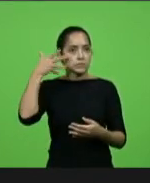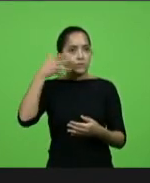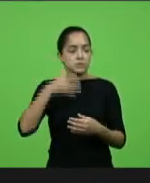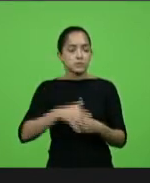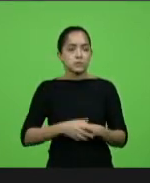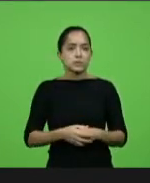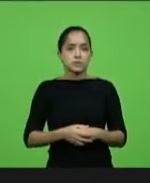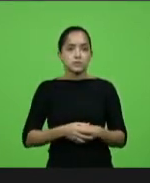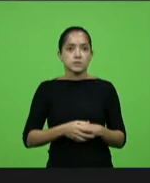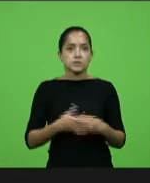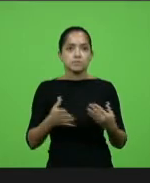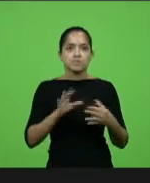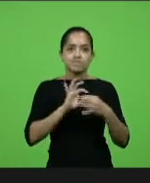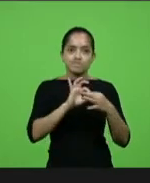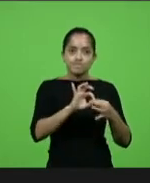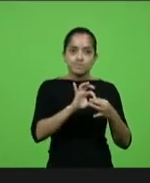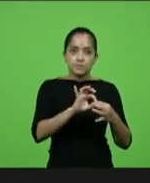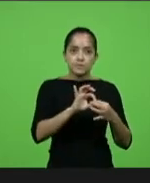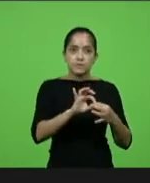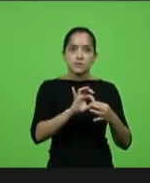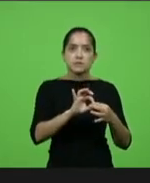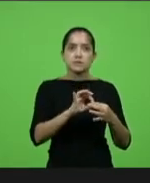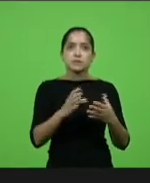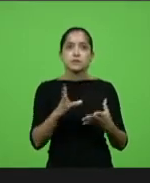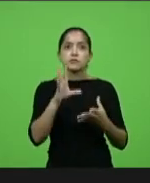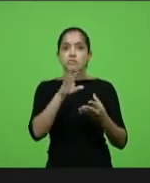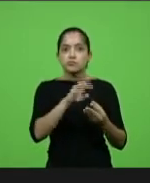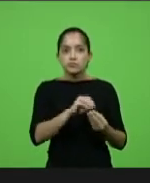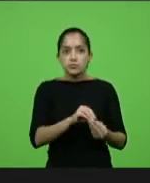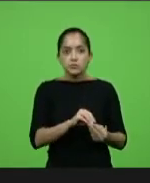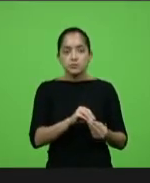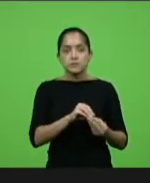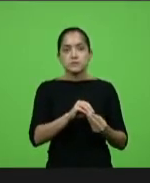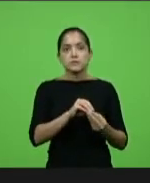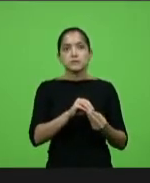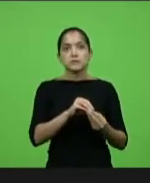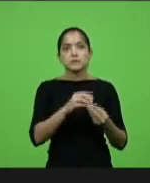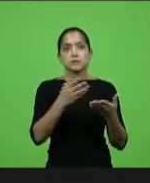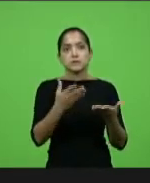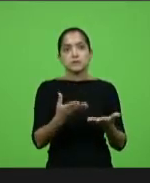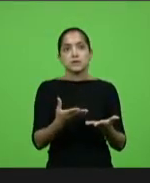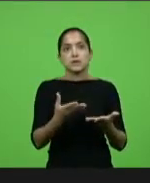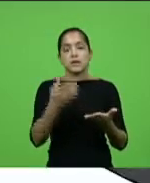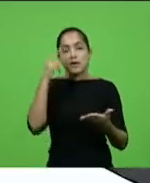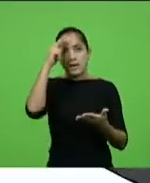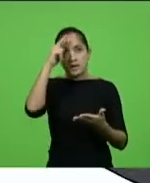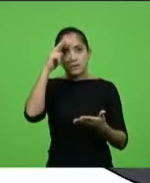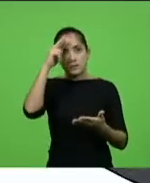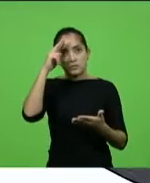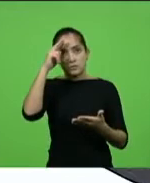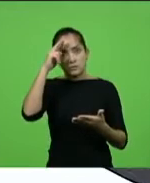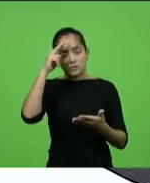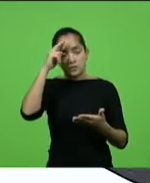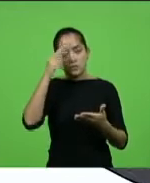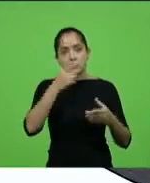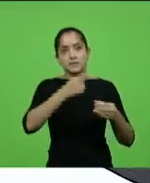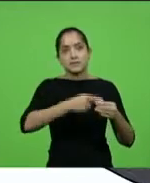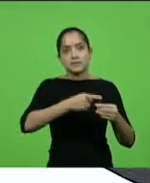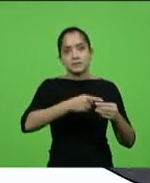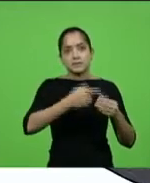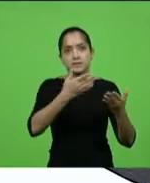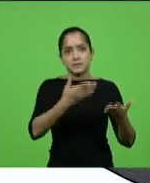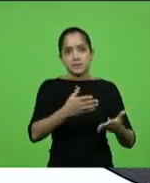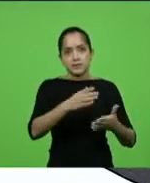que eu acho que sintetiza e resume bem a história de Ibirama, um município,